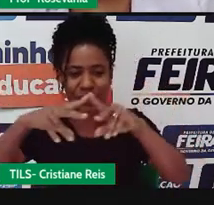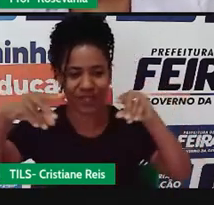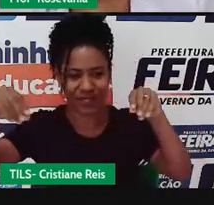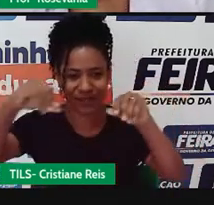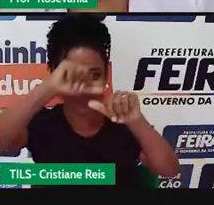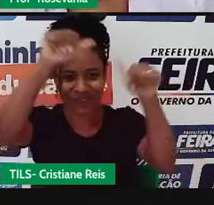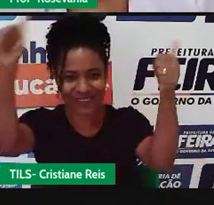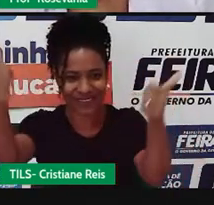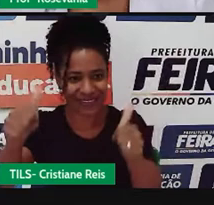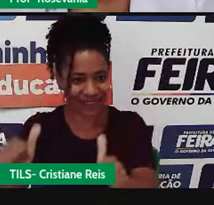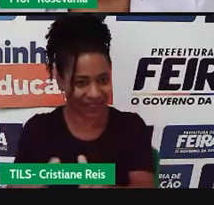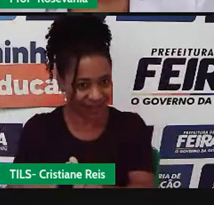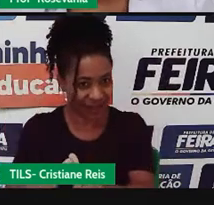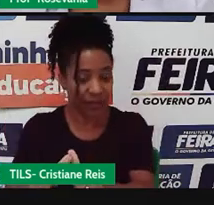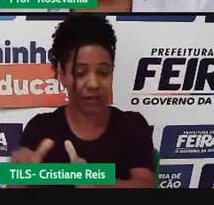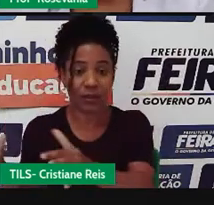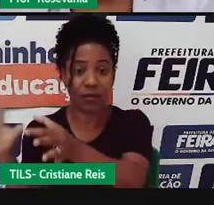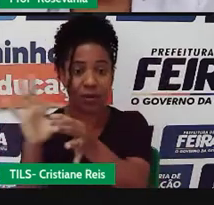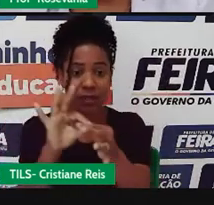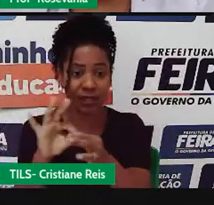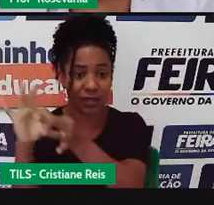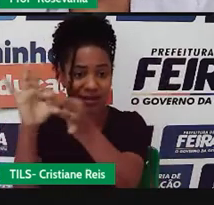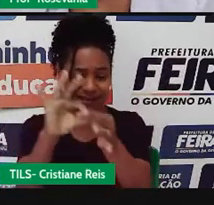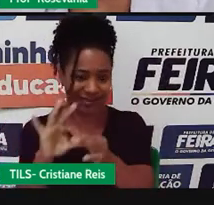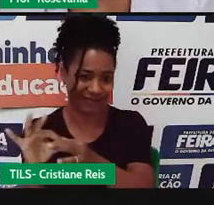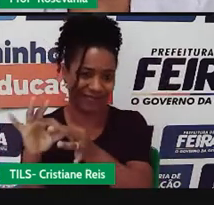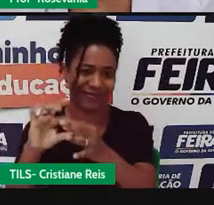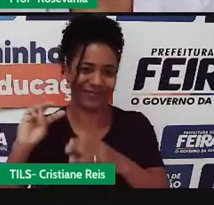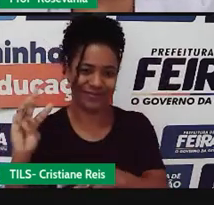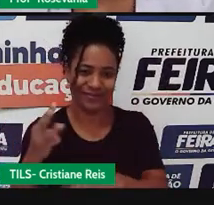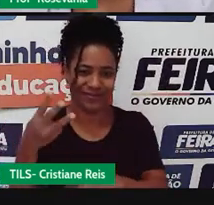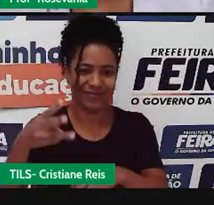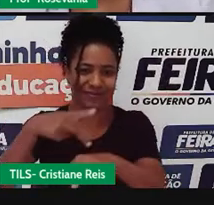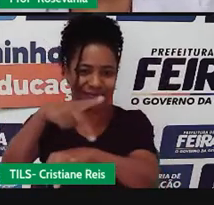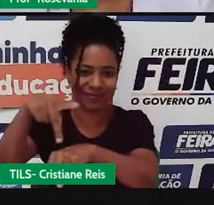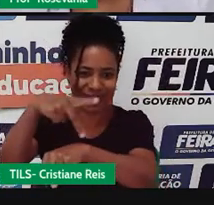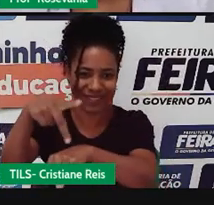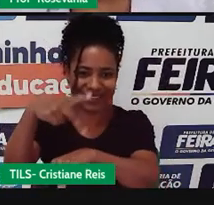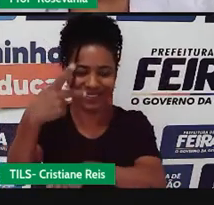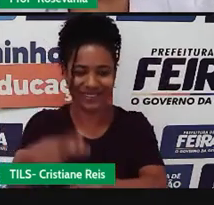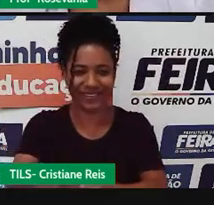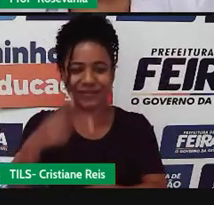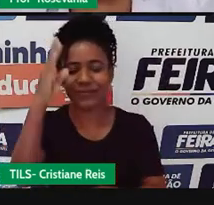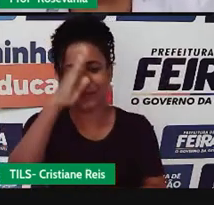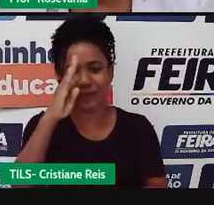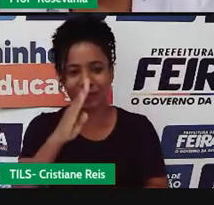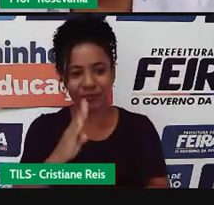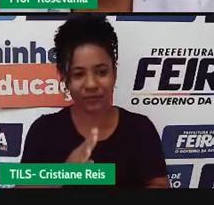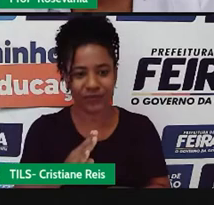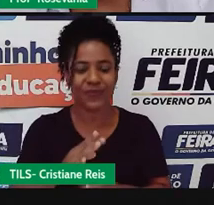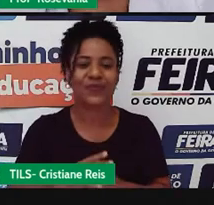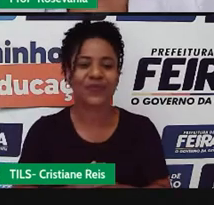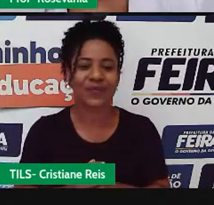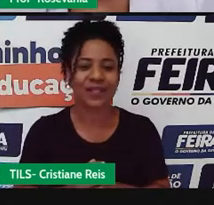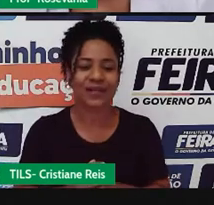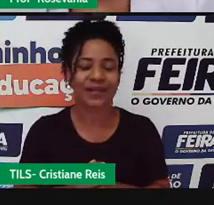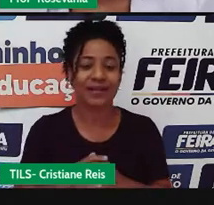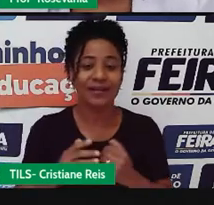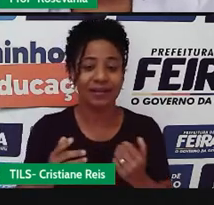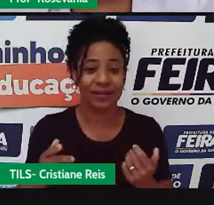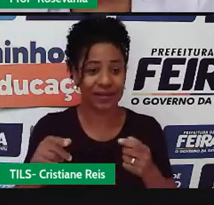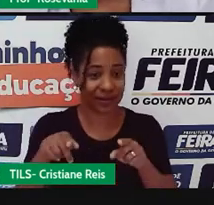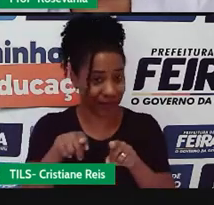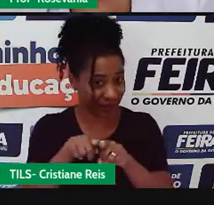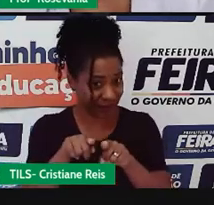dele ligar, né, vários países ao território brasileiro. A região, né, hidrográfica do Paraná, que é isso